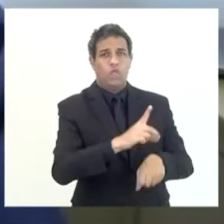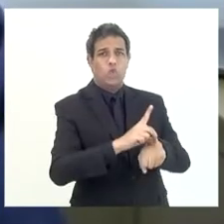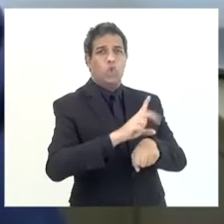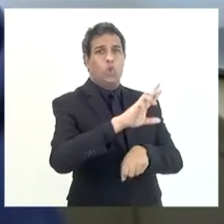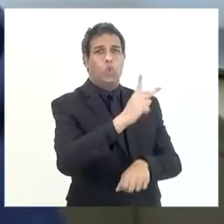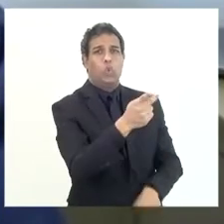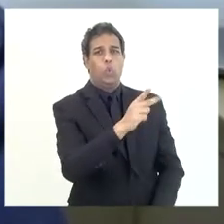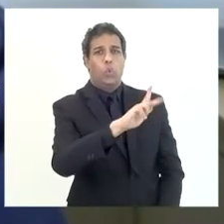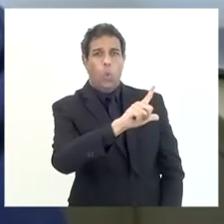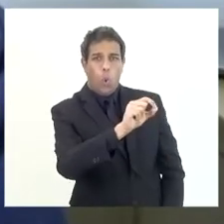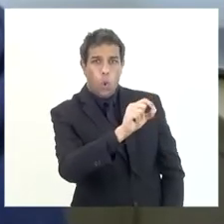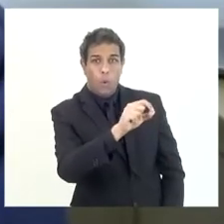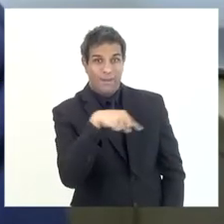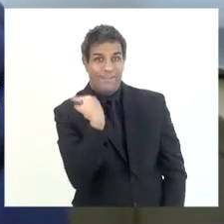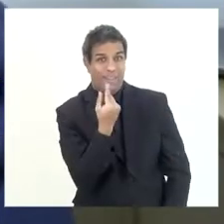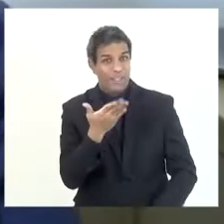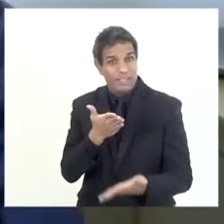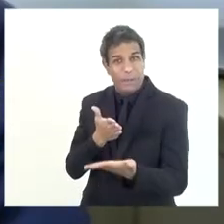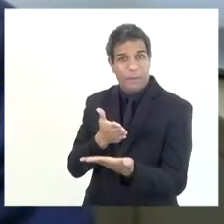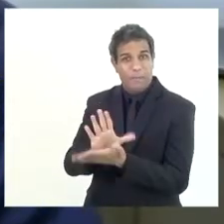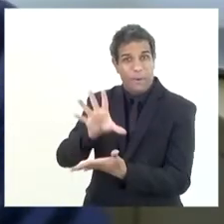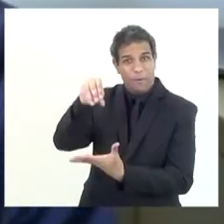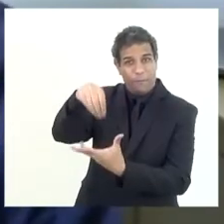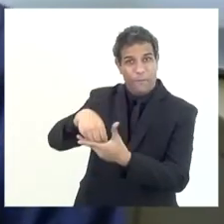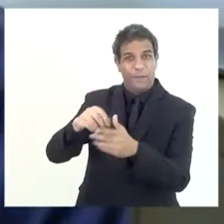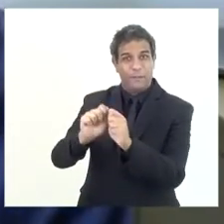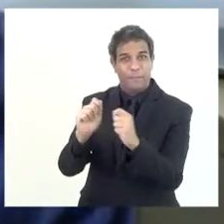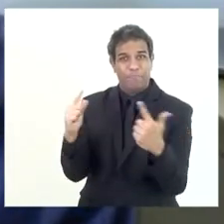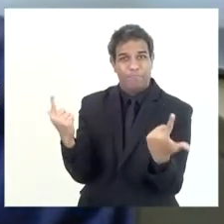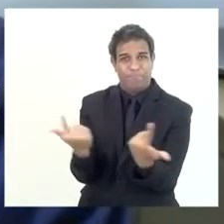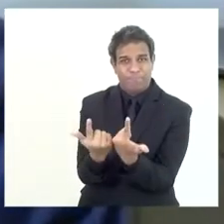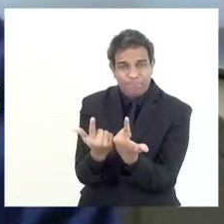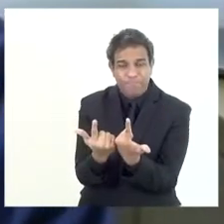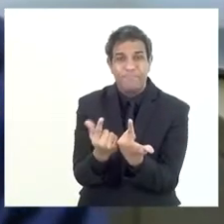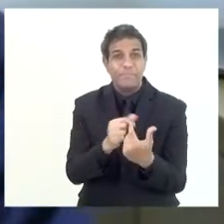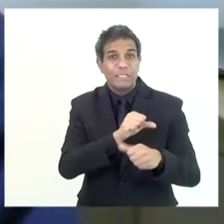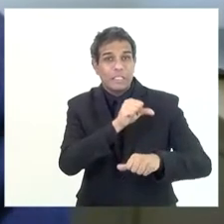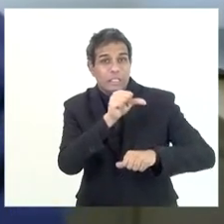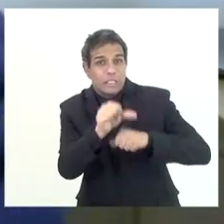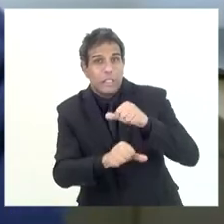nós aprovamos o repeto industrialização